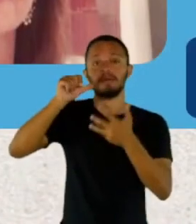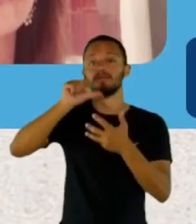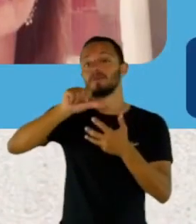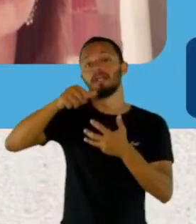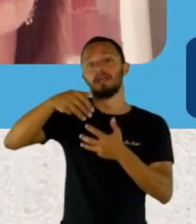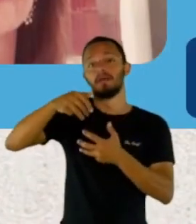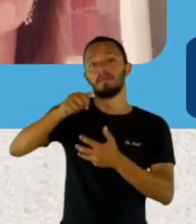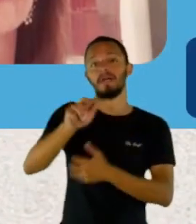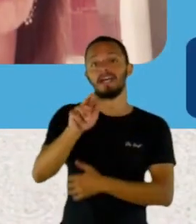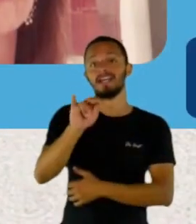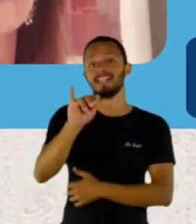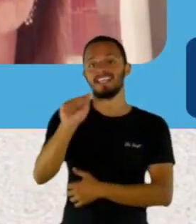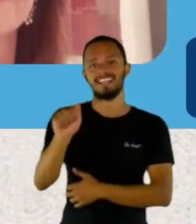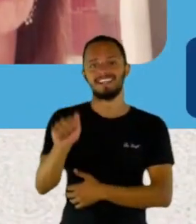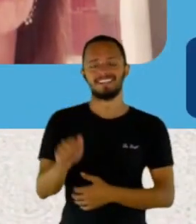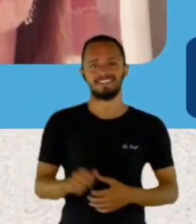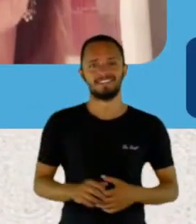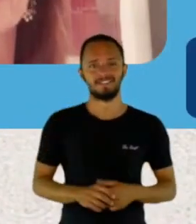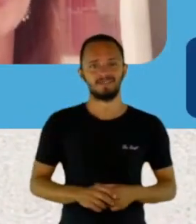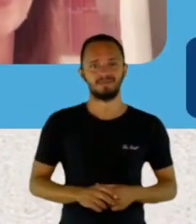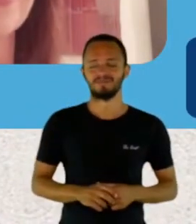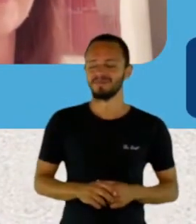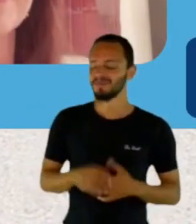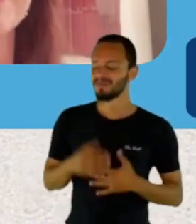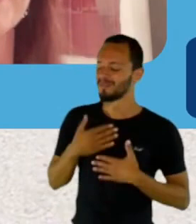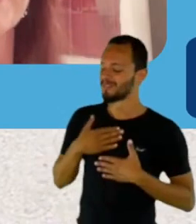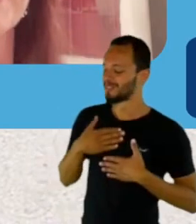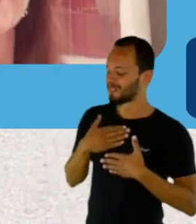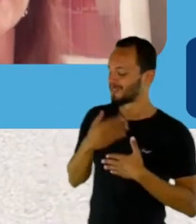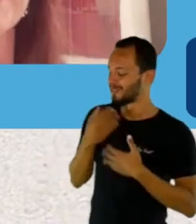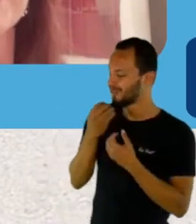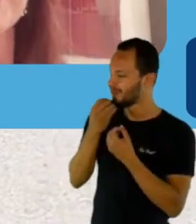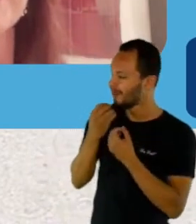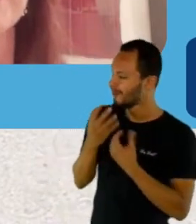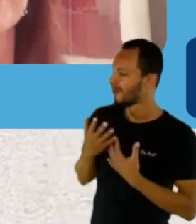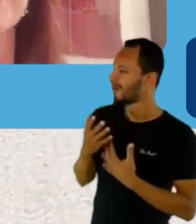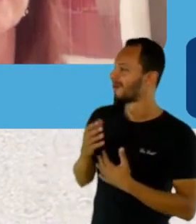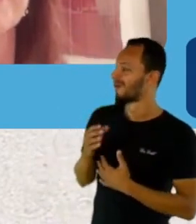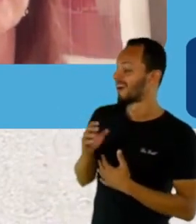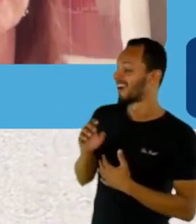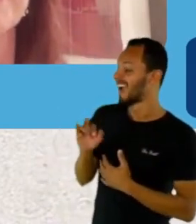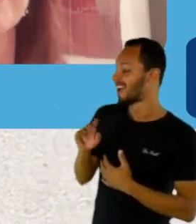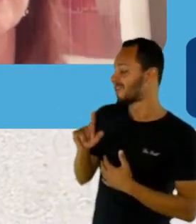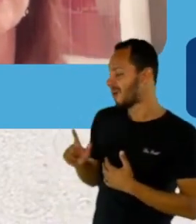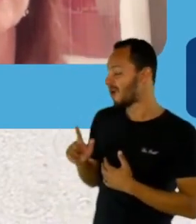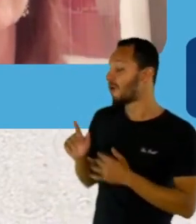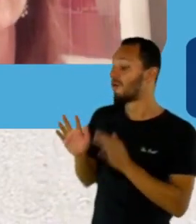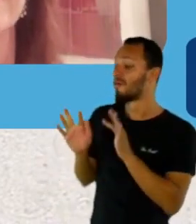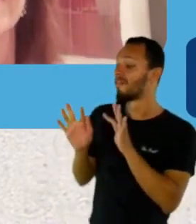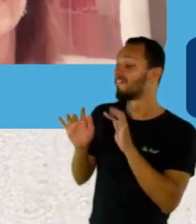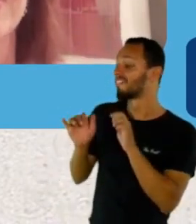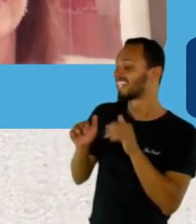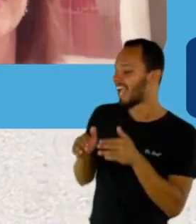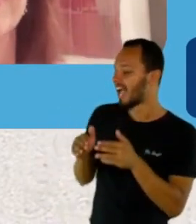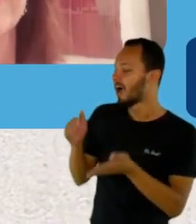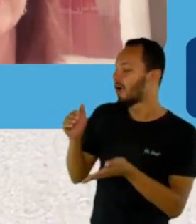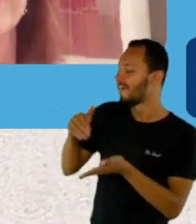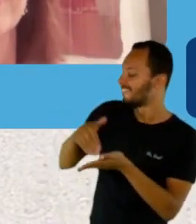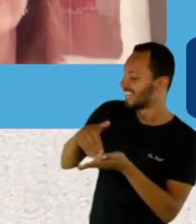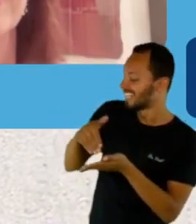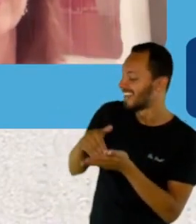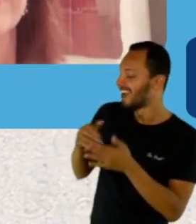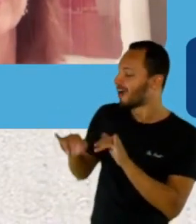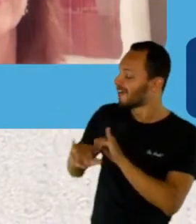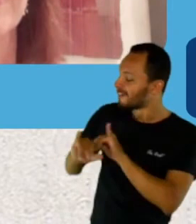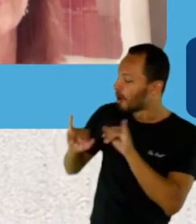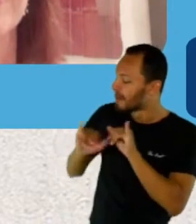Muito bom o nosso papo, Carol. Eu vou te pedir para trazer suas considerações finais, se eu deixar uma mensagem para